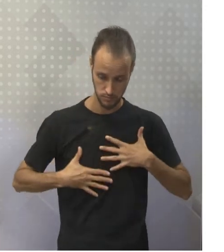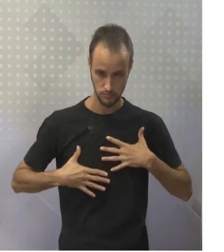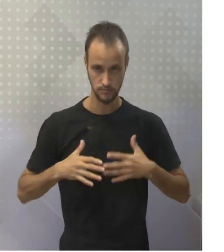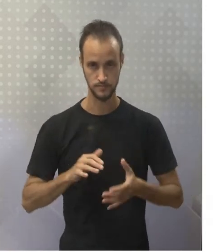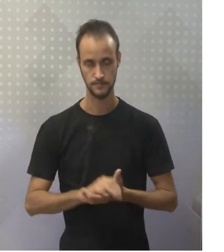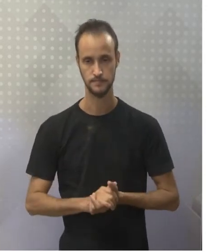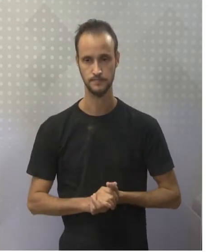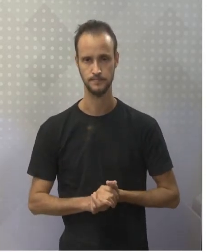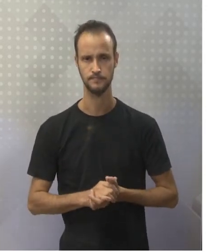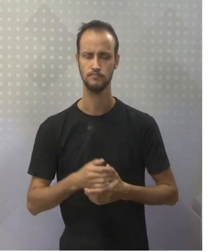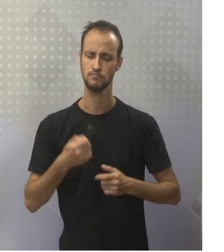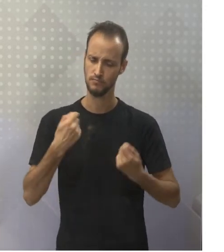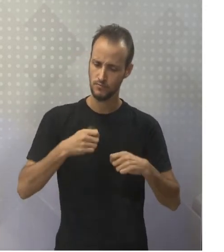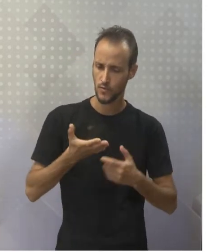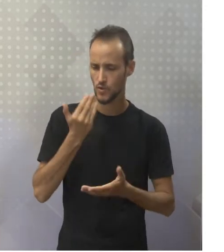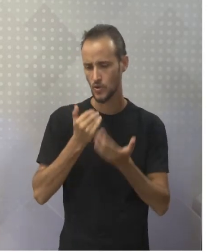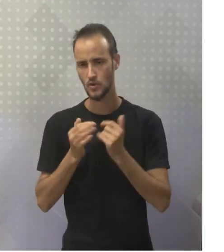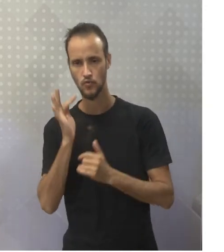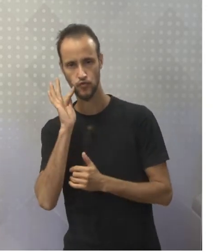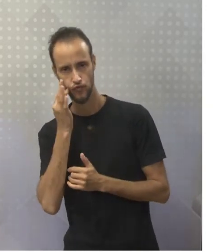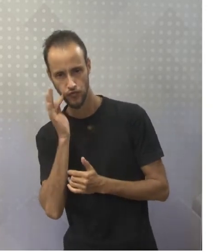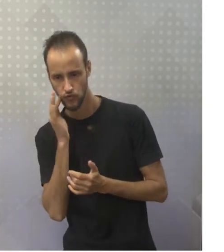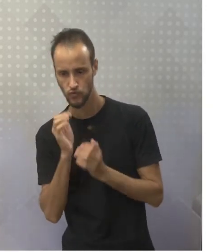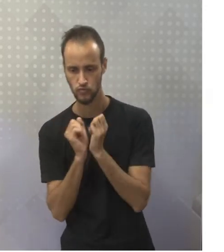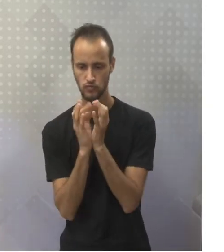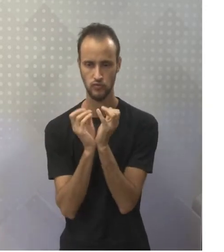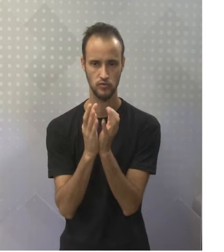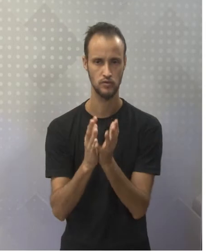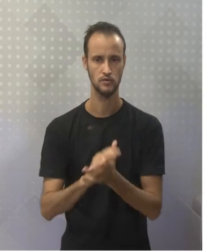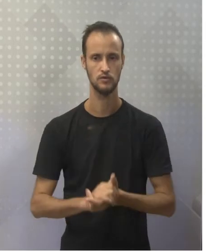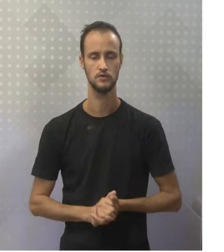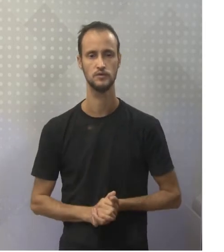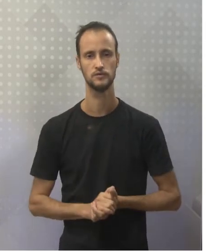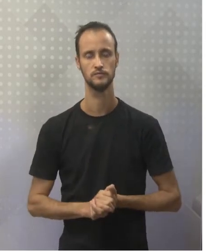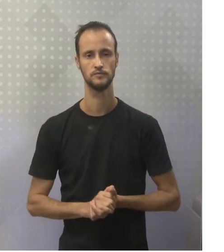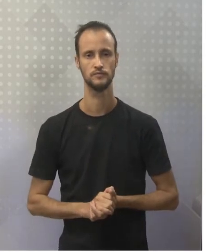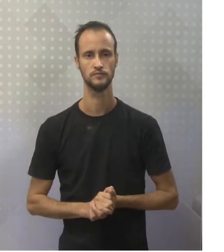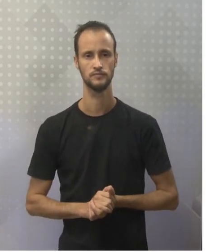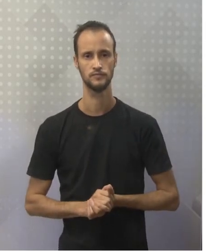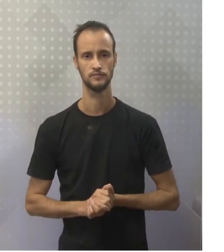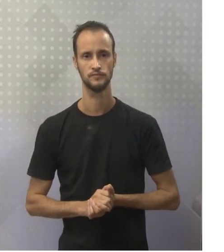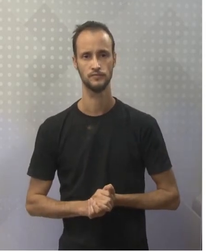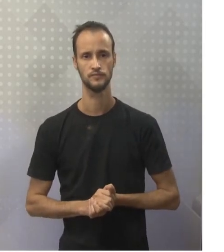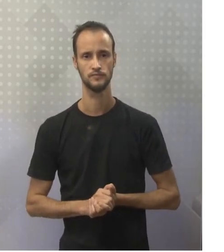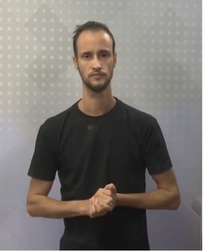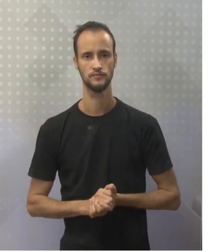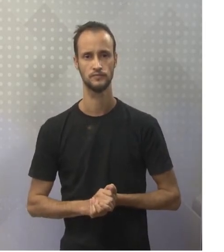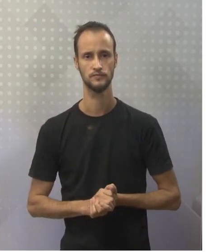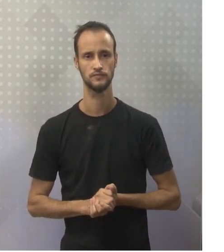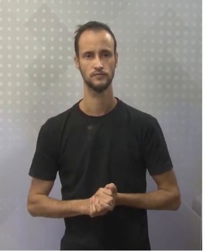Balancear com vegetais, frutas. Ok? My parents have been married